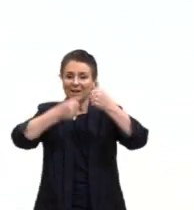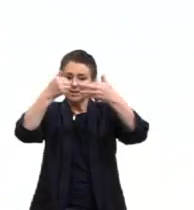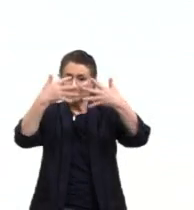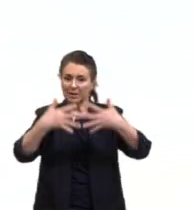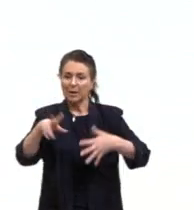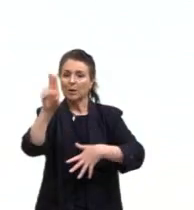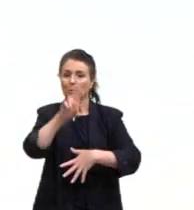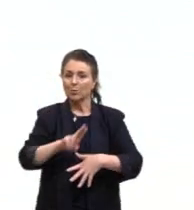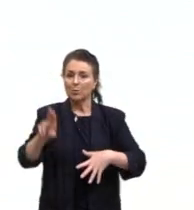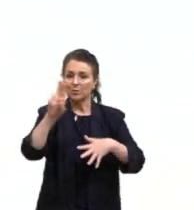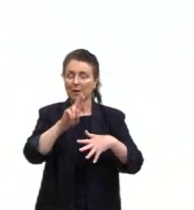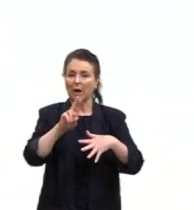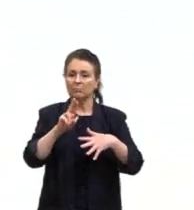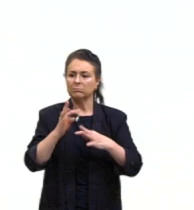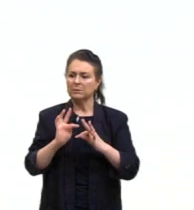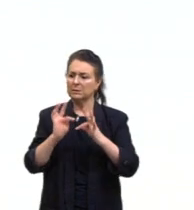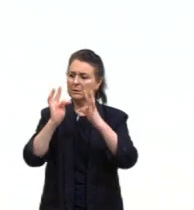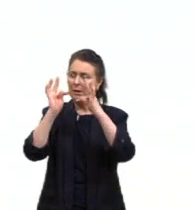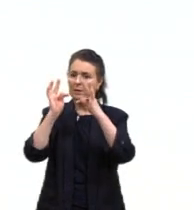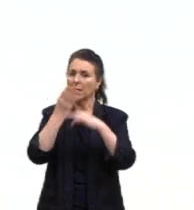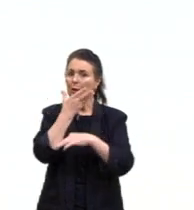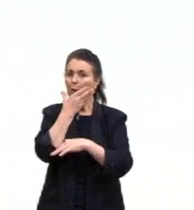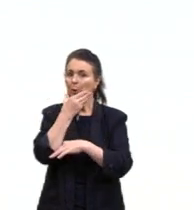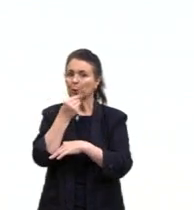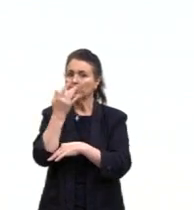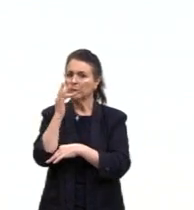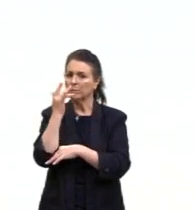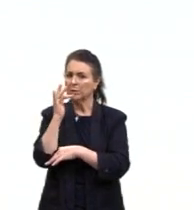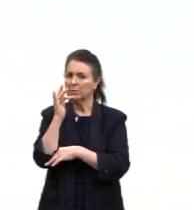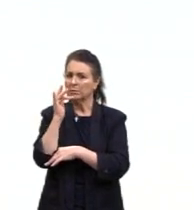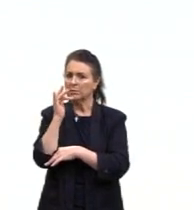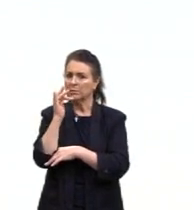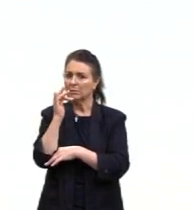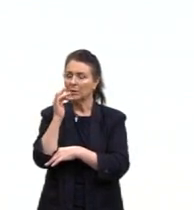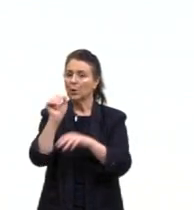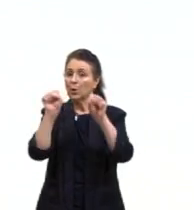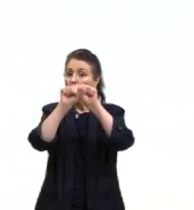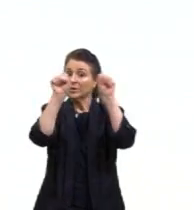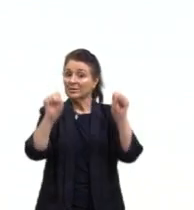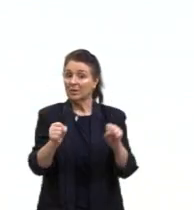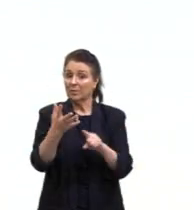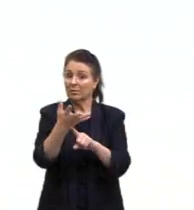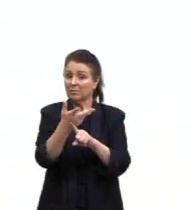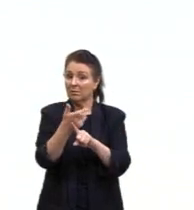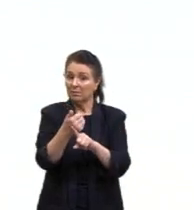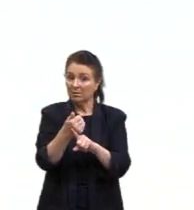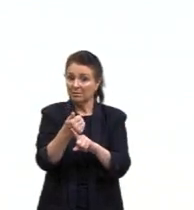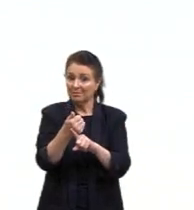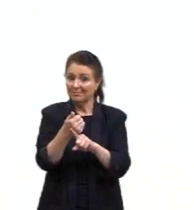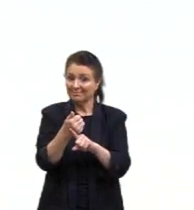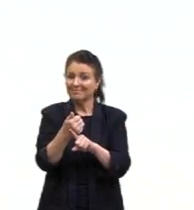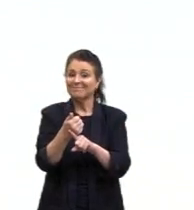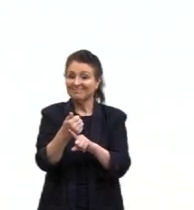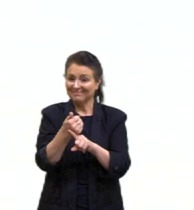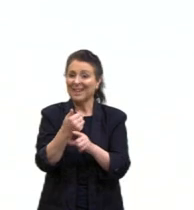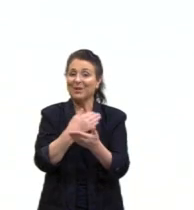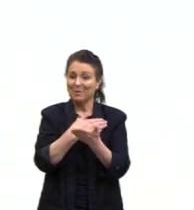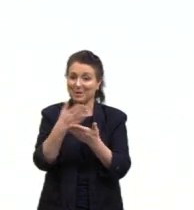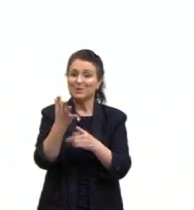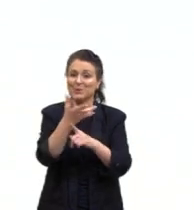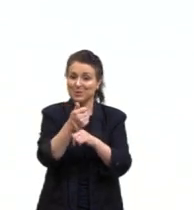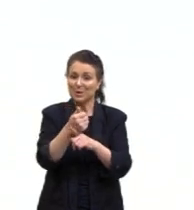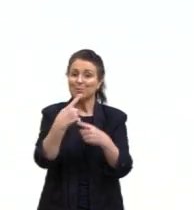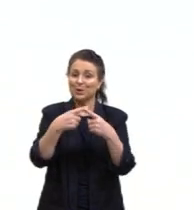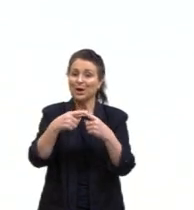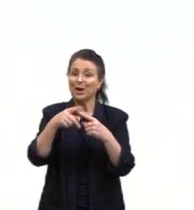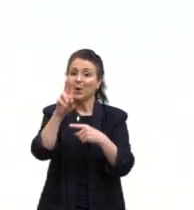técnicas do homem branco, ela é considerada, pelo sistema das artes, uma artista. Que coisa. Então,